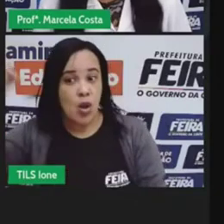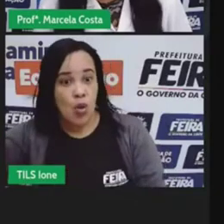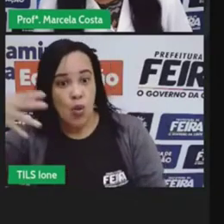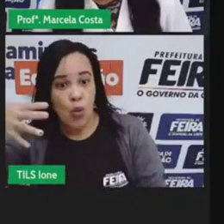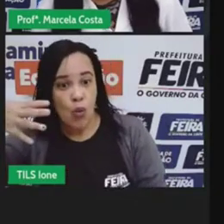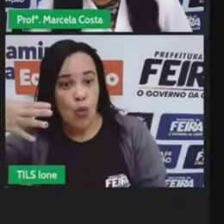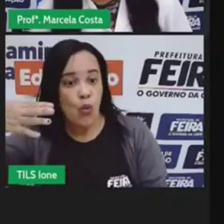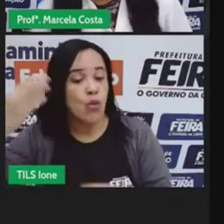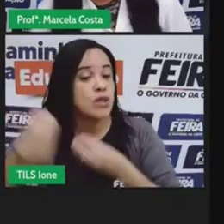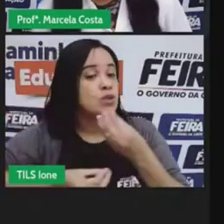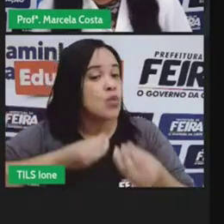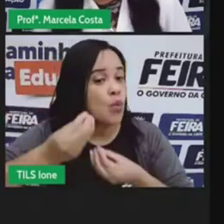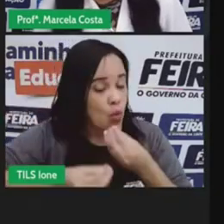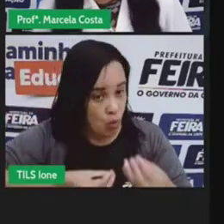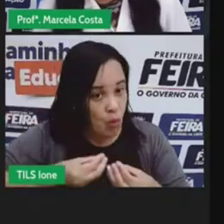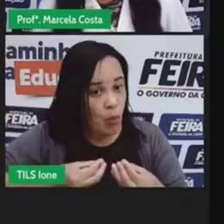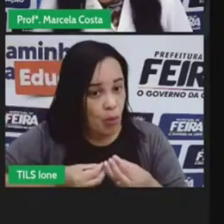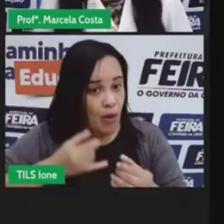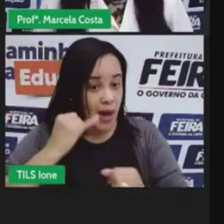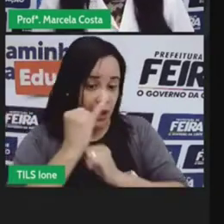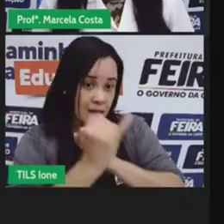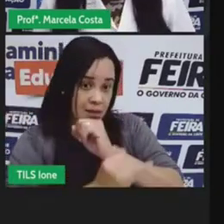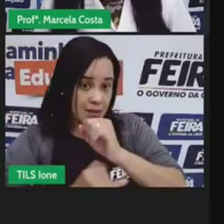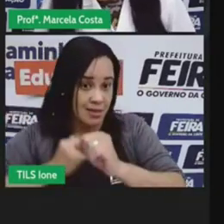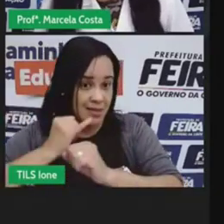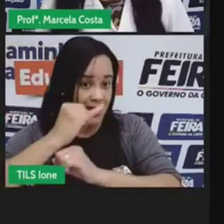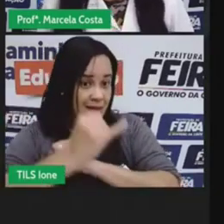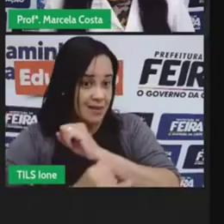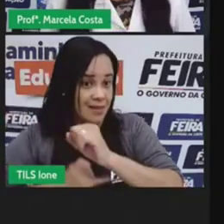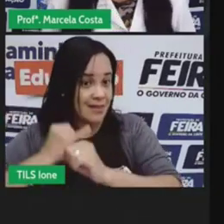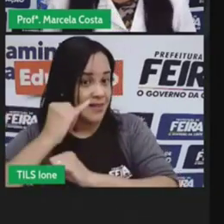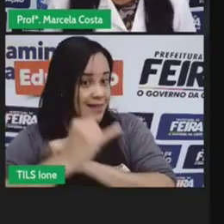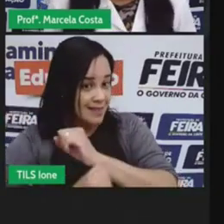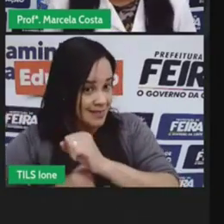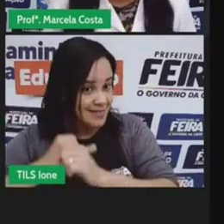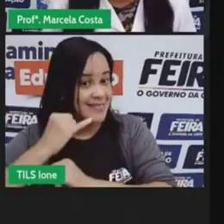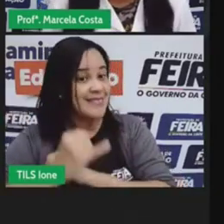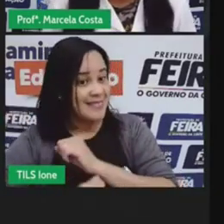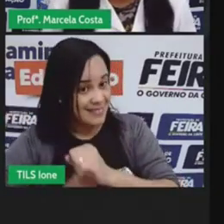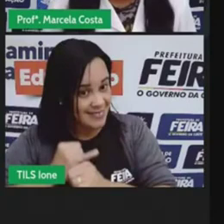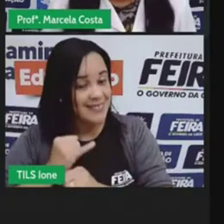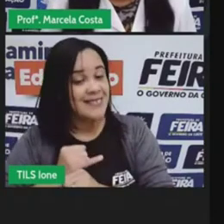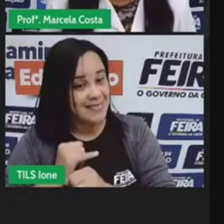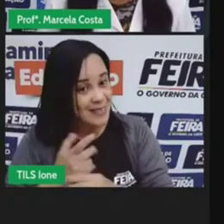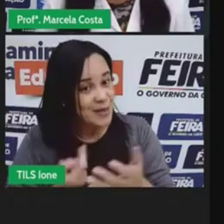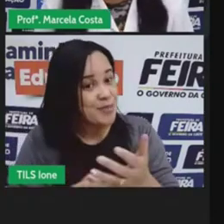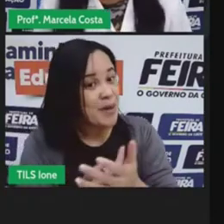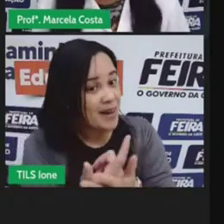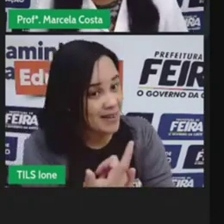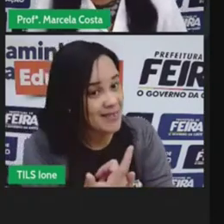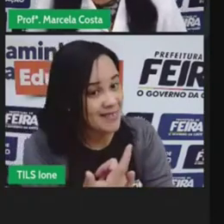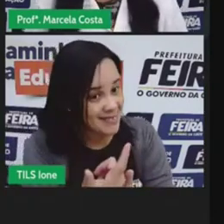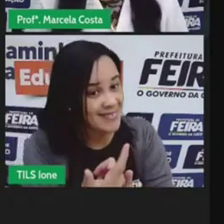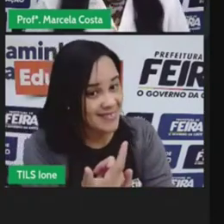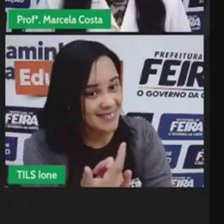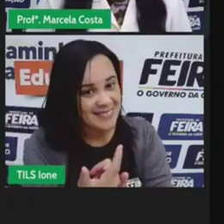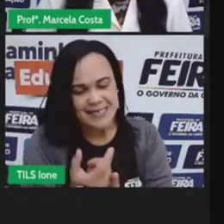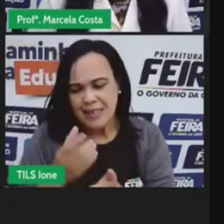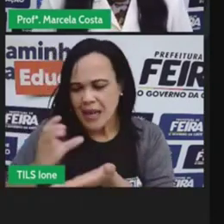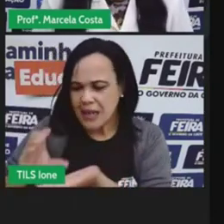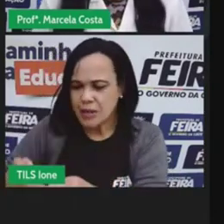se tiver acesso à internet quanto gasto para a internet quanto é que sobra